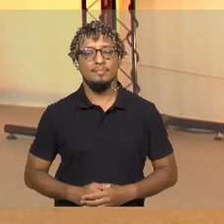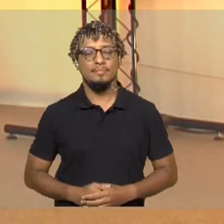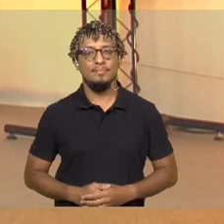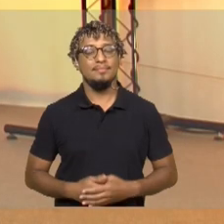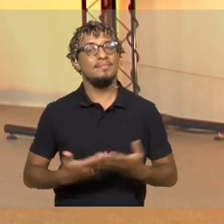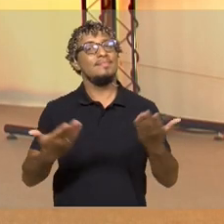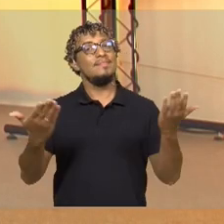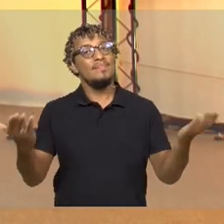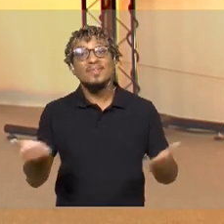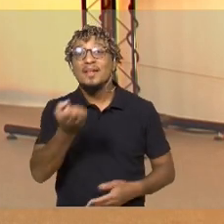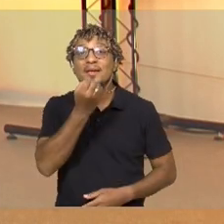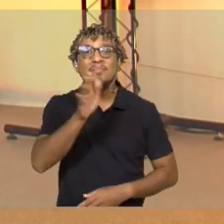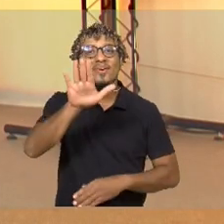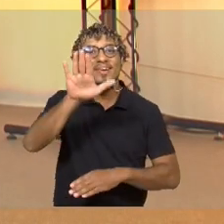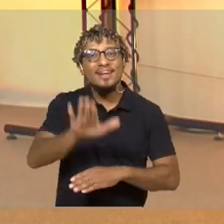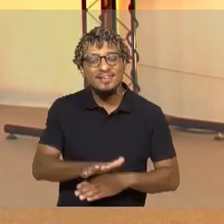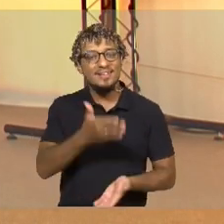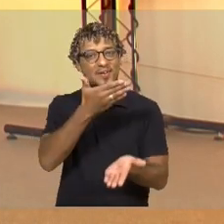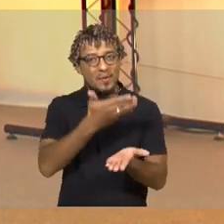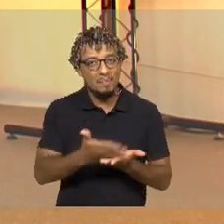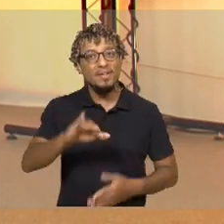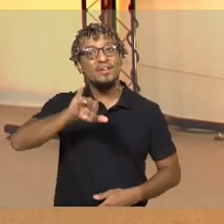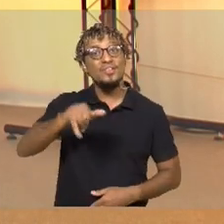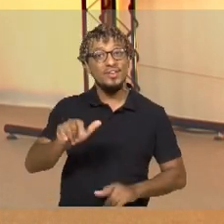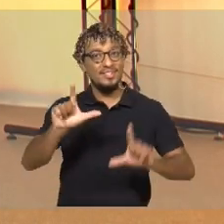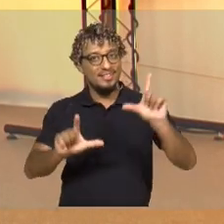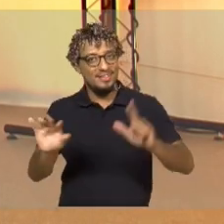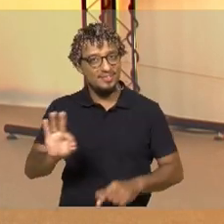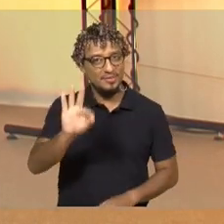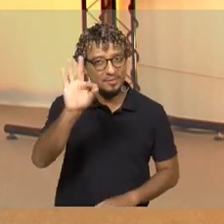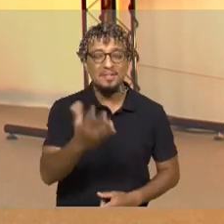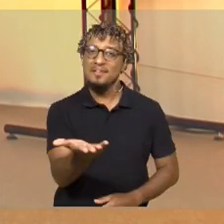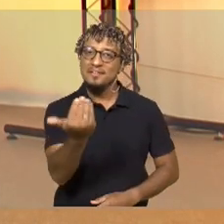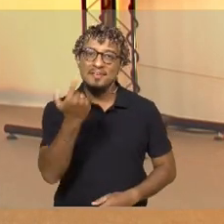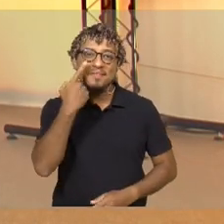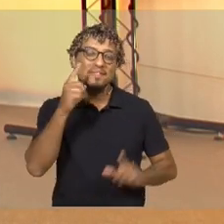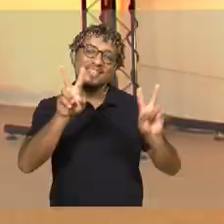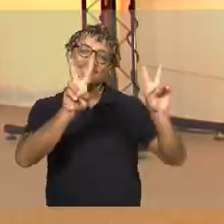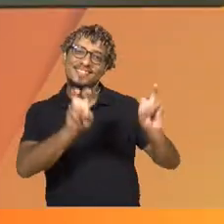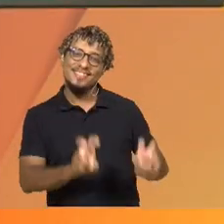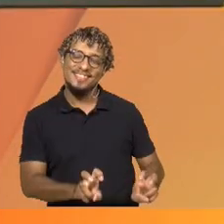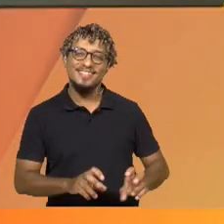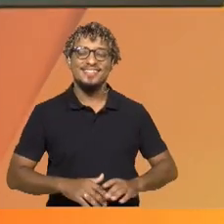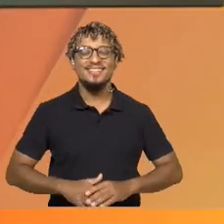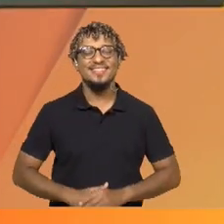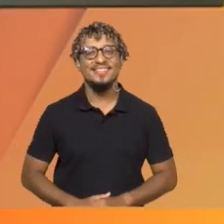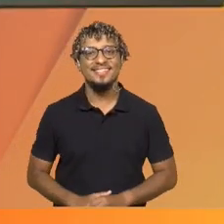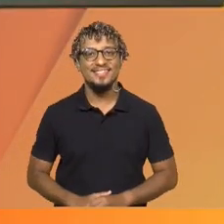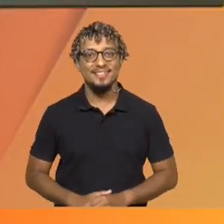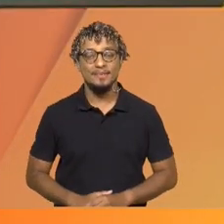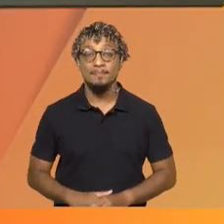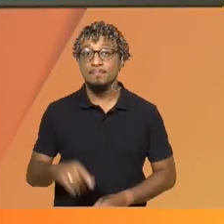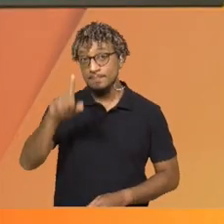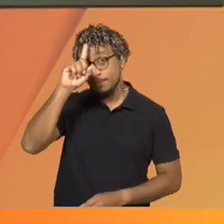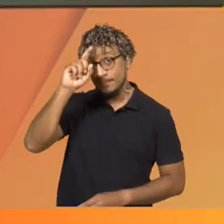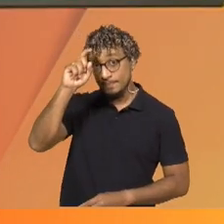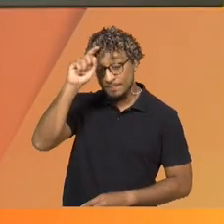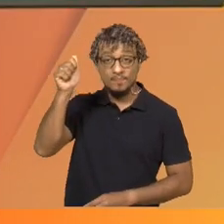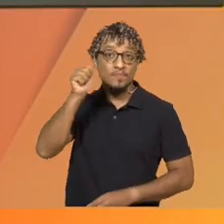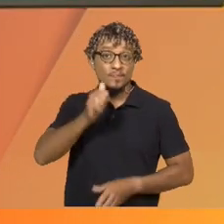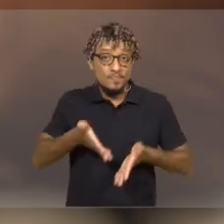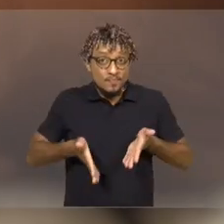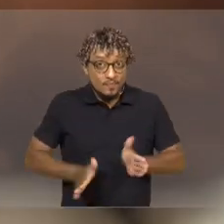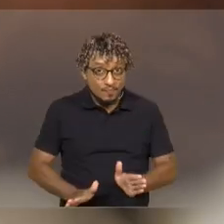Olá, boa tarde! Começa agora o JTV UFIMA. Vamos aos destaques de hoje. Hospital Materno